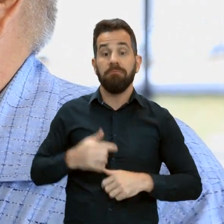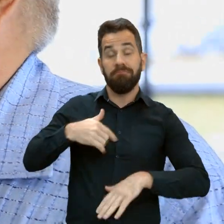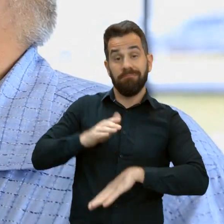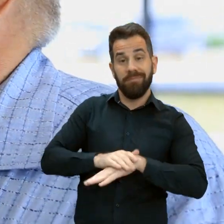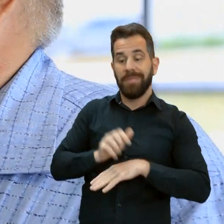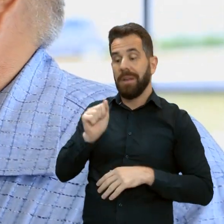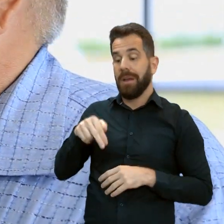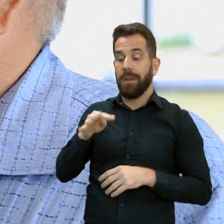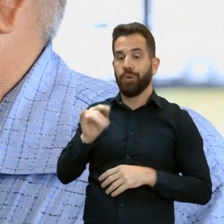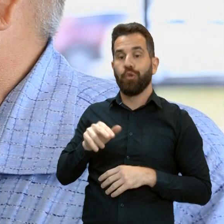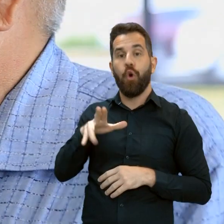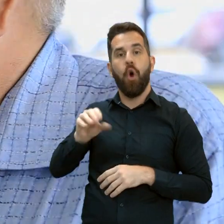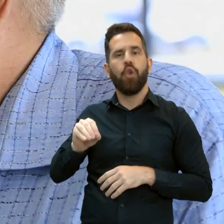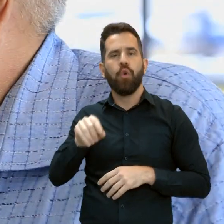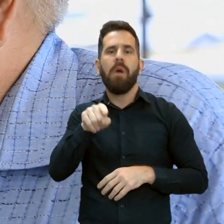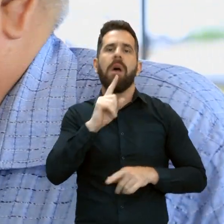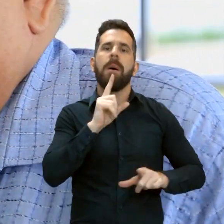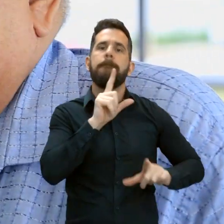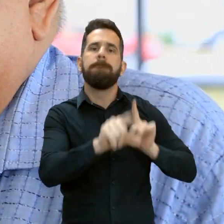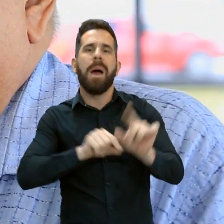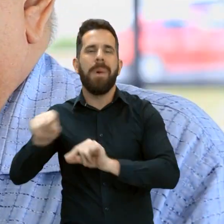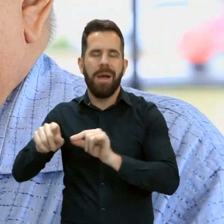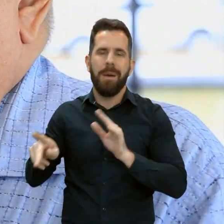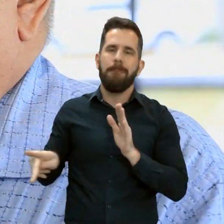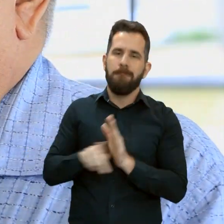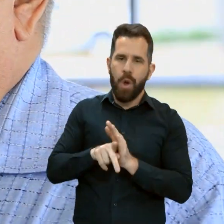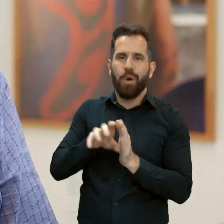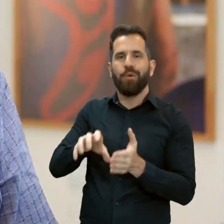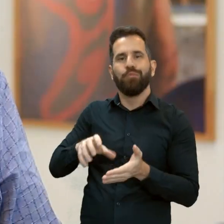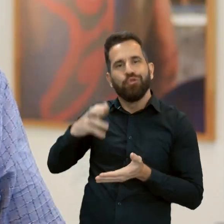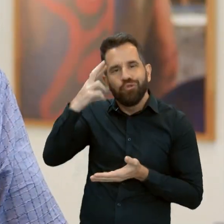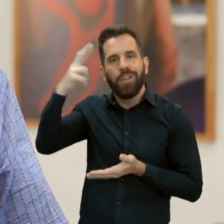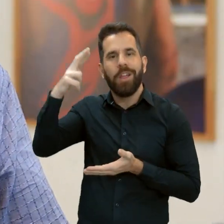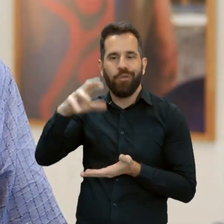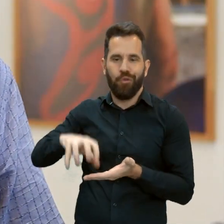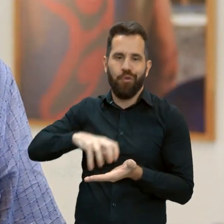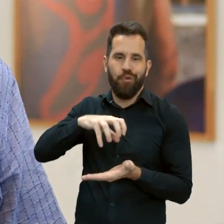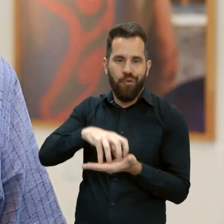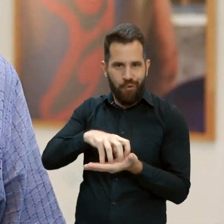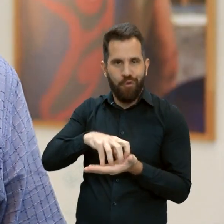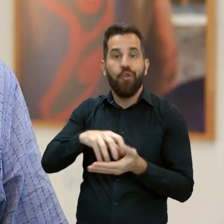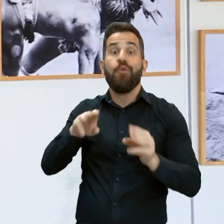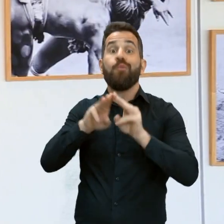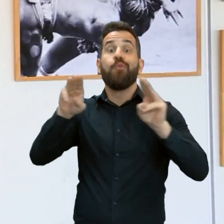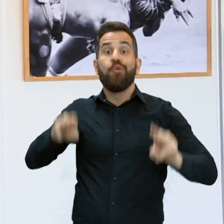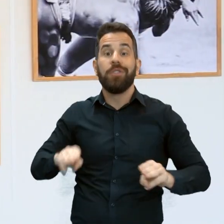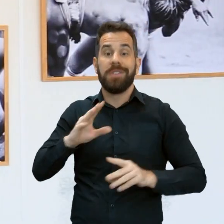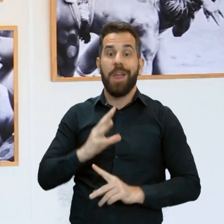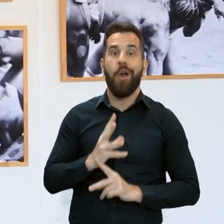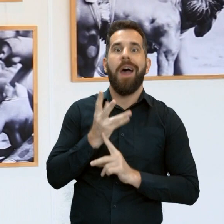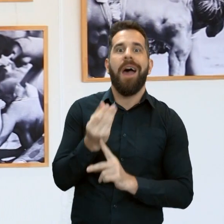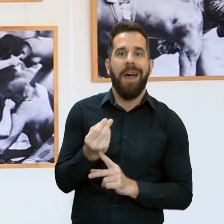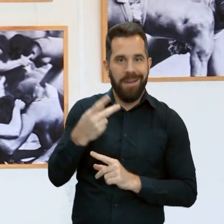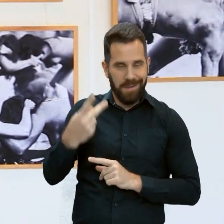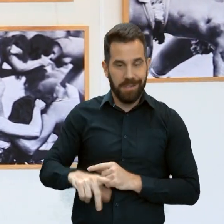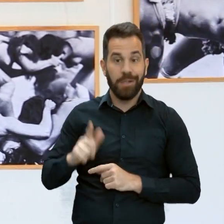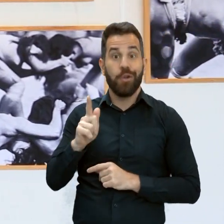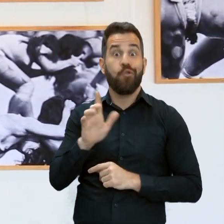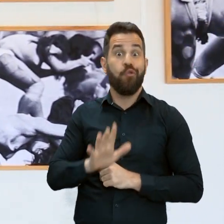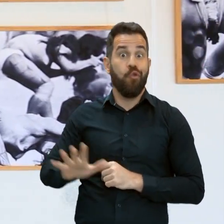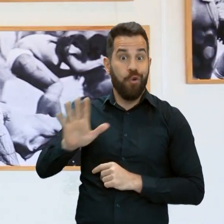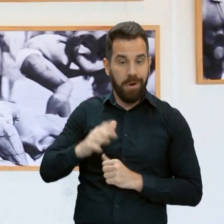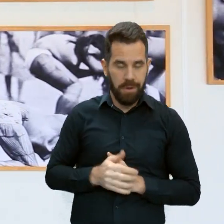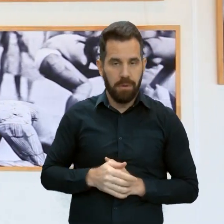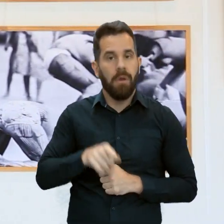Antônio da Mata, diretor do Museu de Arte de Goiânia. Ele conta que decidiu reunir tanto fotografias feitas